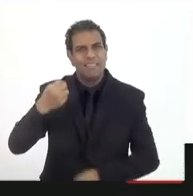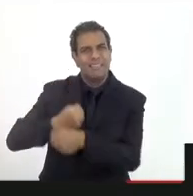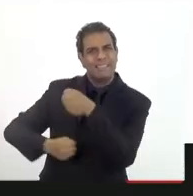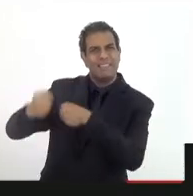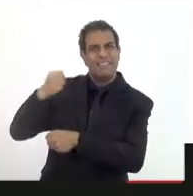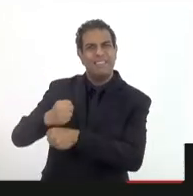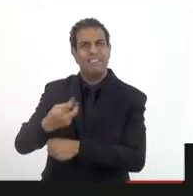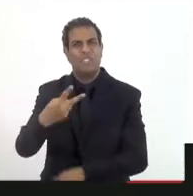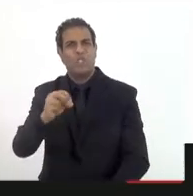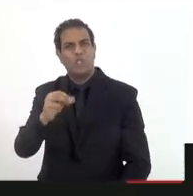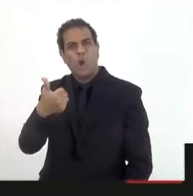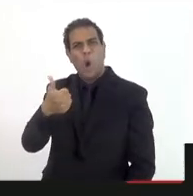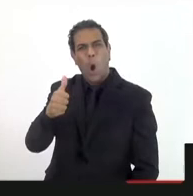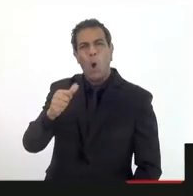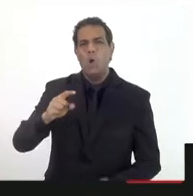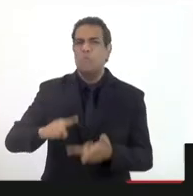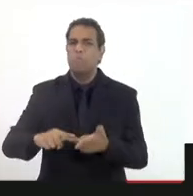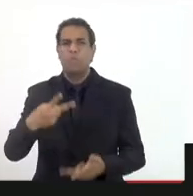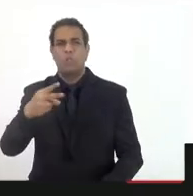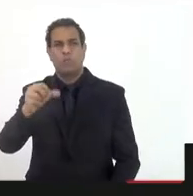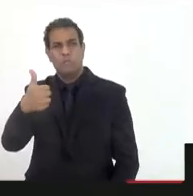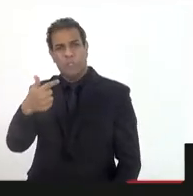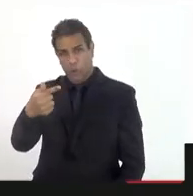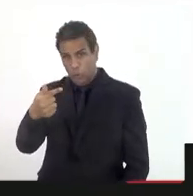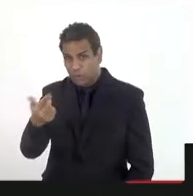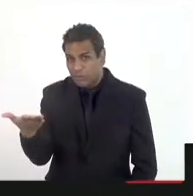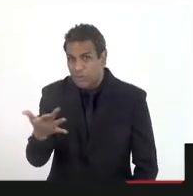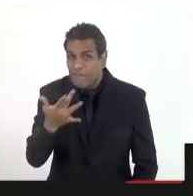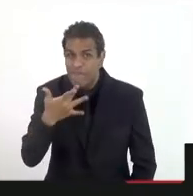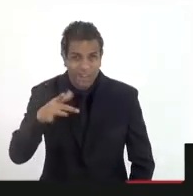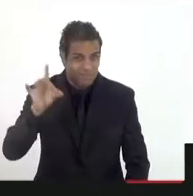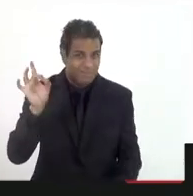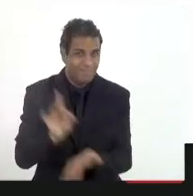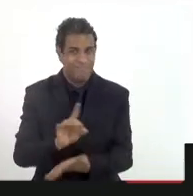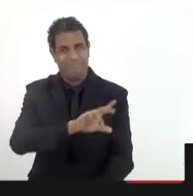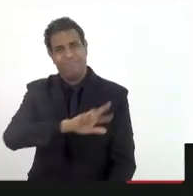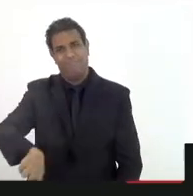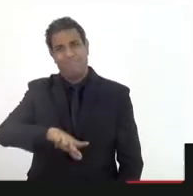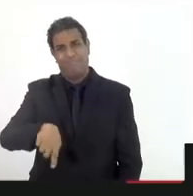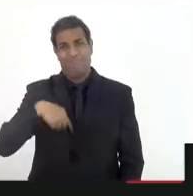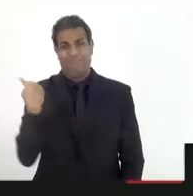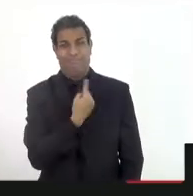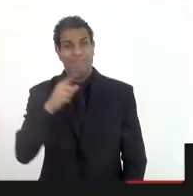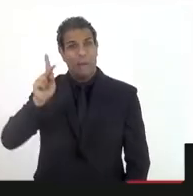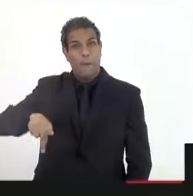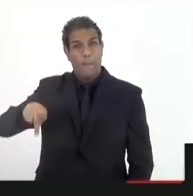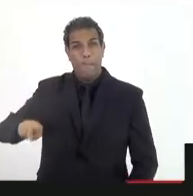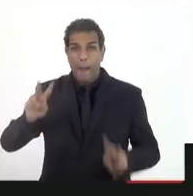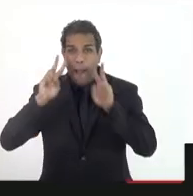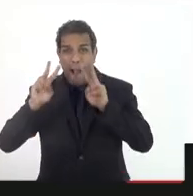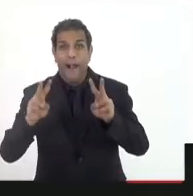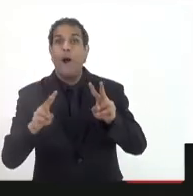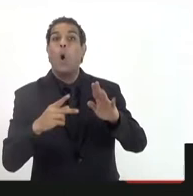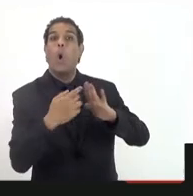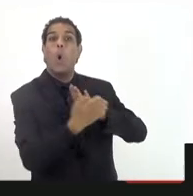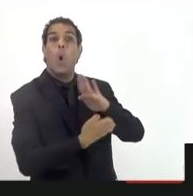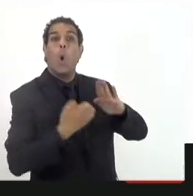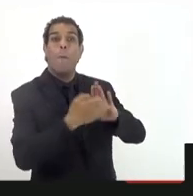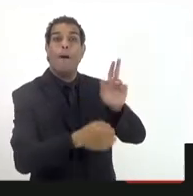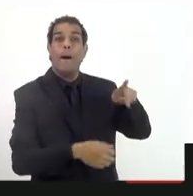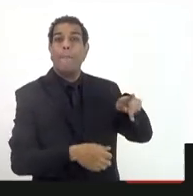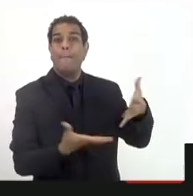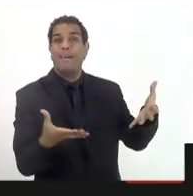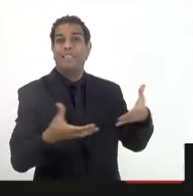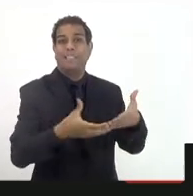ali, 2011, 2012, não é fato, e mesmo petróleo é uma riqueza que vaza. A Petrobras também é um enclave no